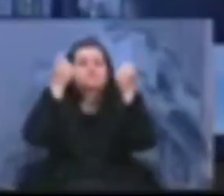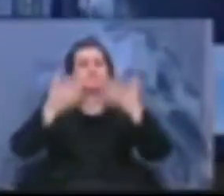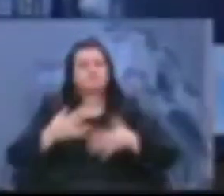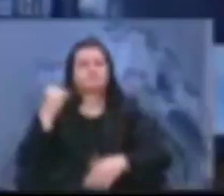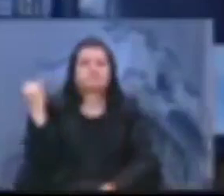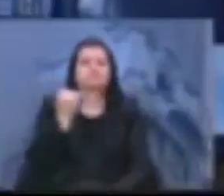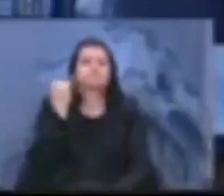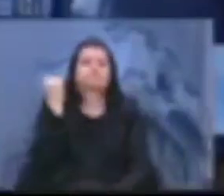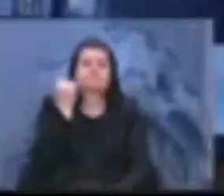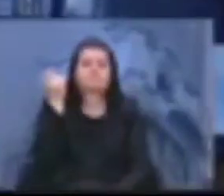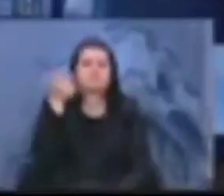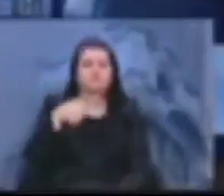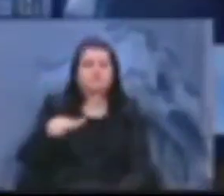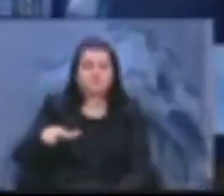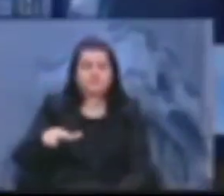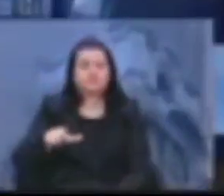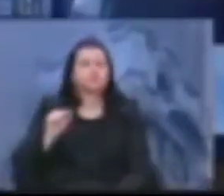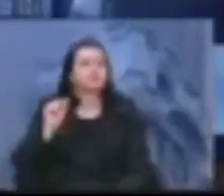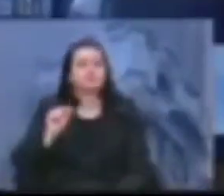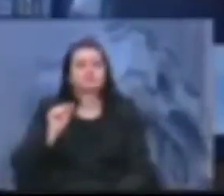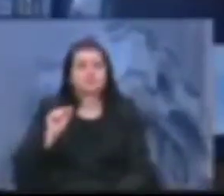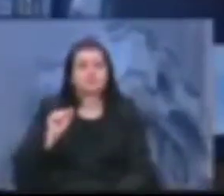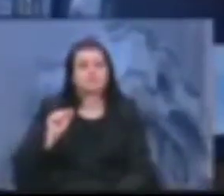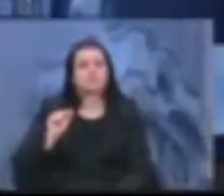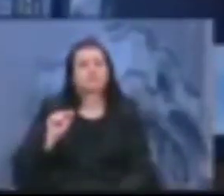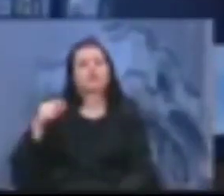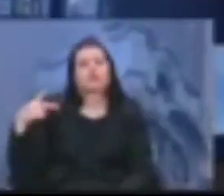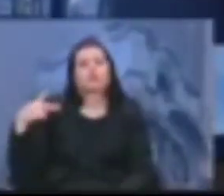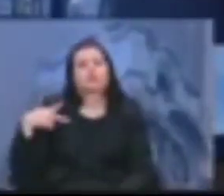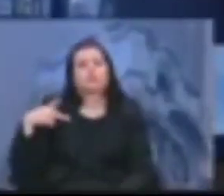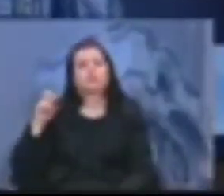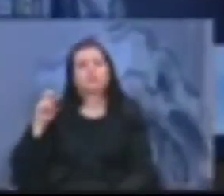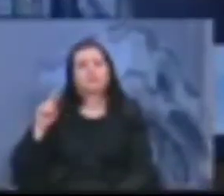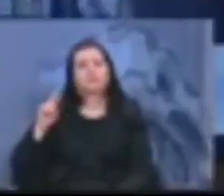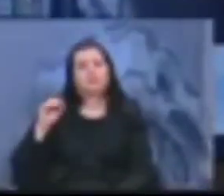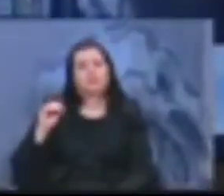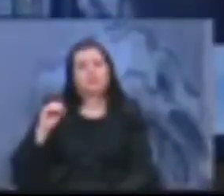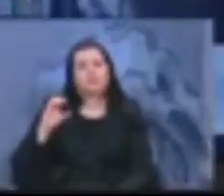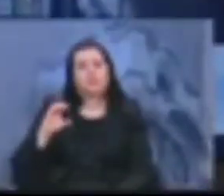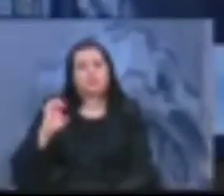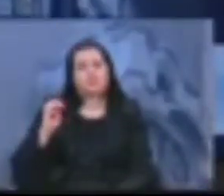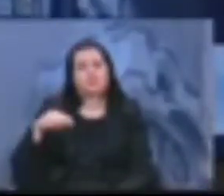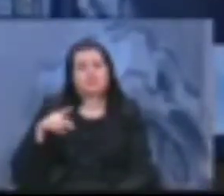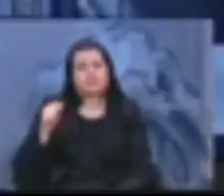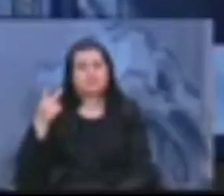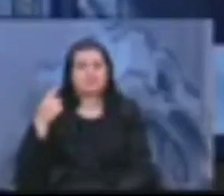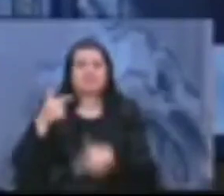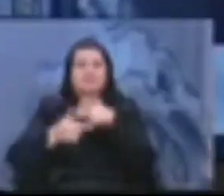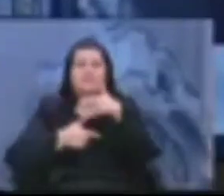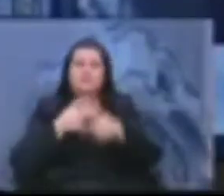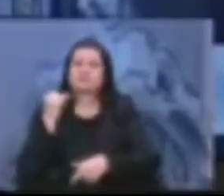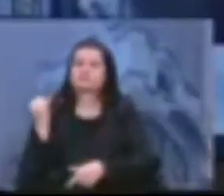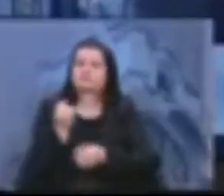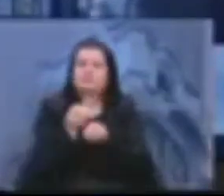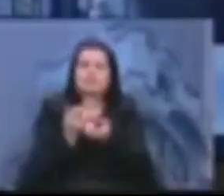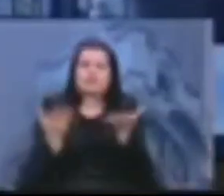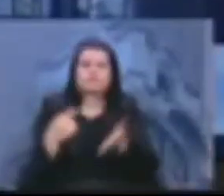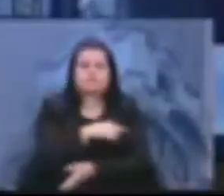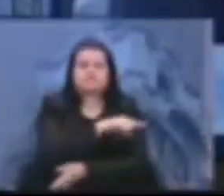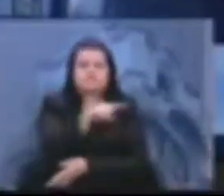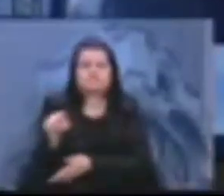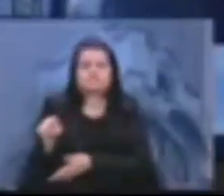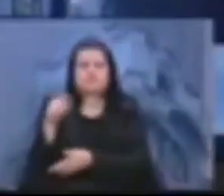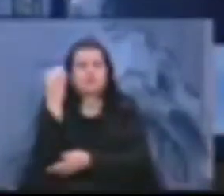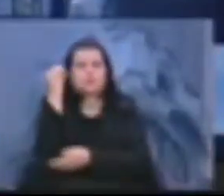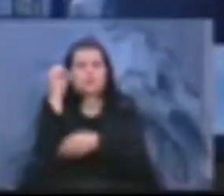importância, mais uma vez, da ProSempa e todo o serviço que ela presta para a população de Porto Alegre.